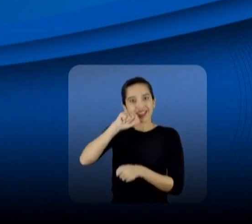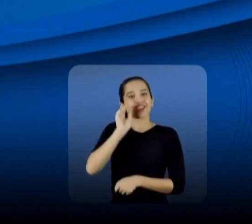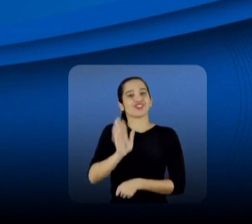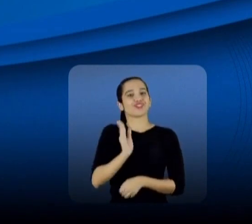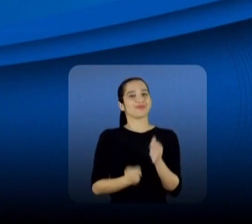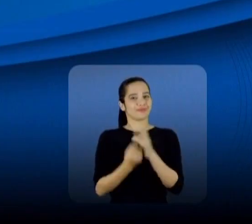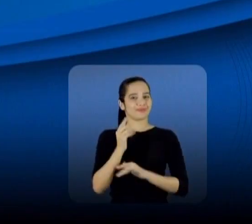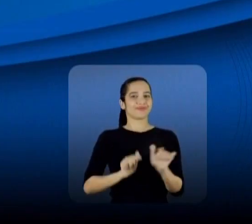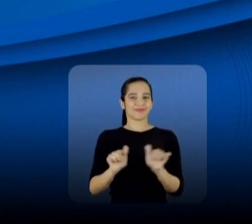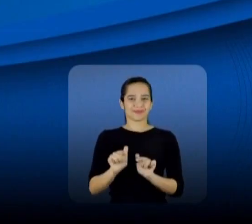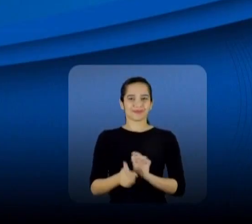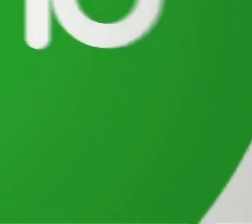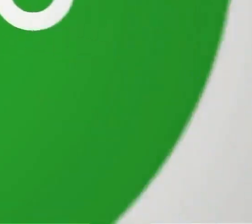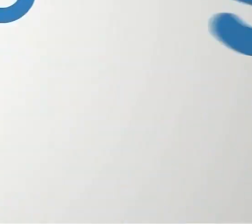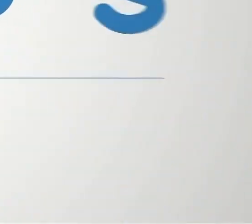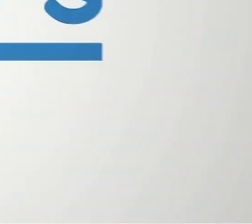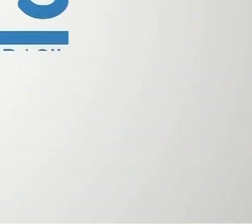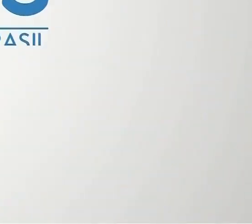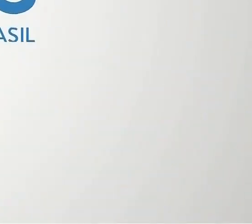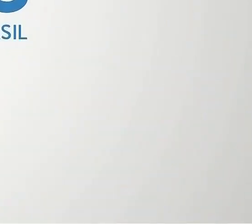pelas mãos de quem já fez.